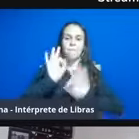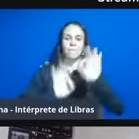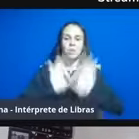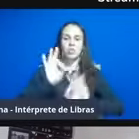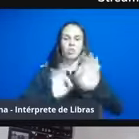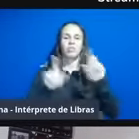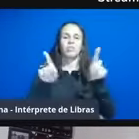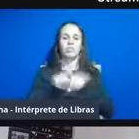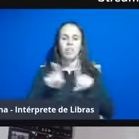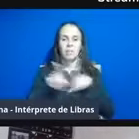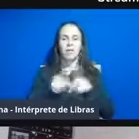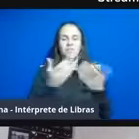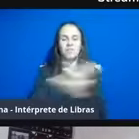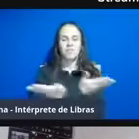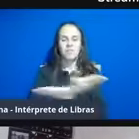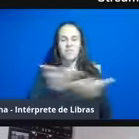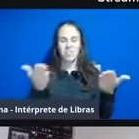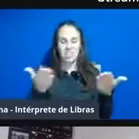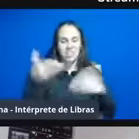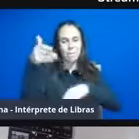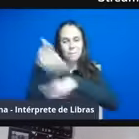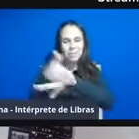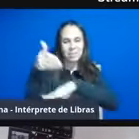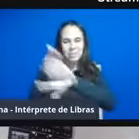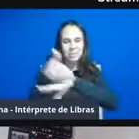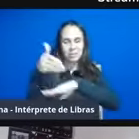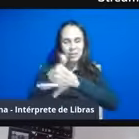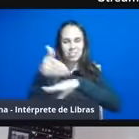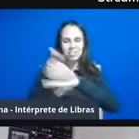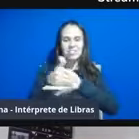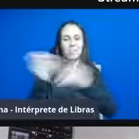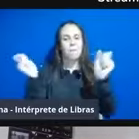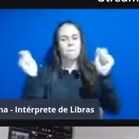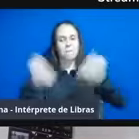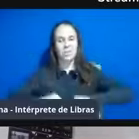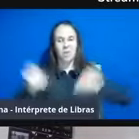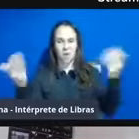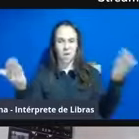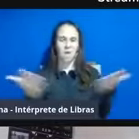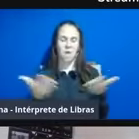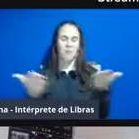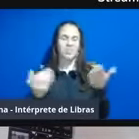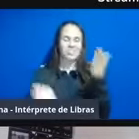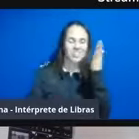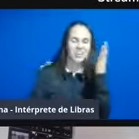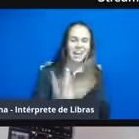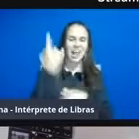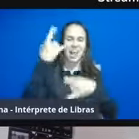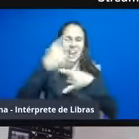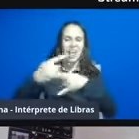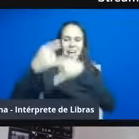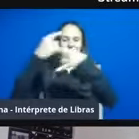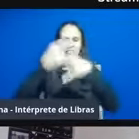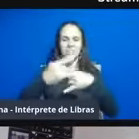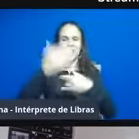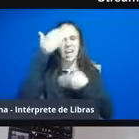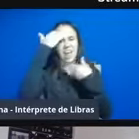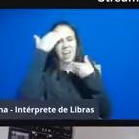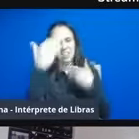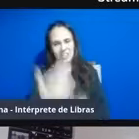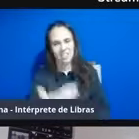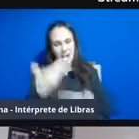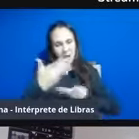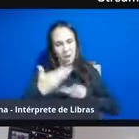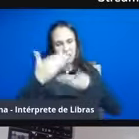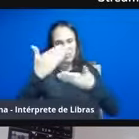e a todos os demais participantes que tornaram possível, então, a realização desse momento. Então, agradecemos também o convite à